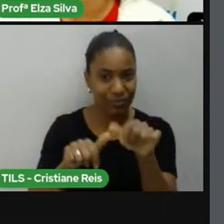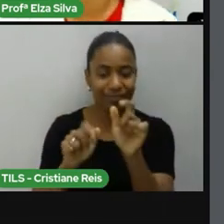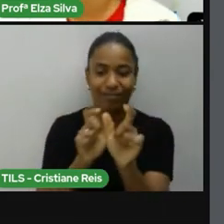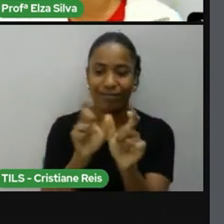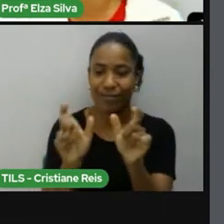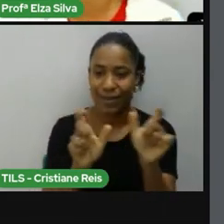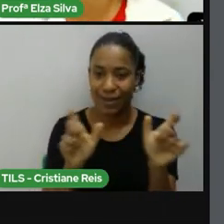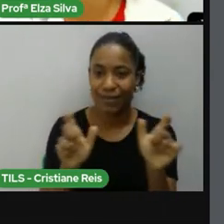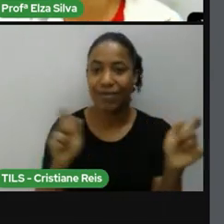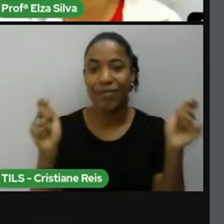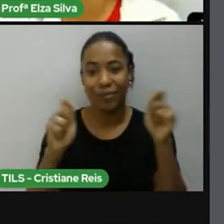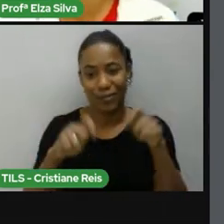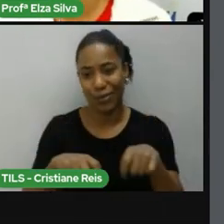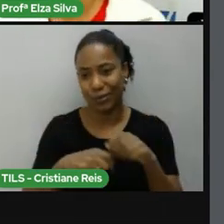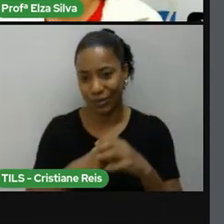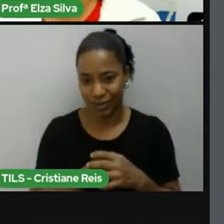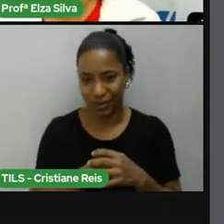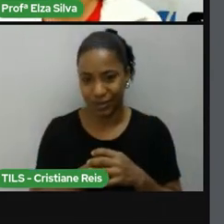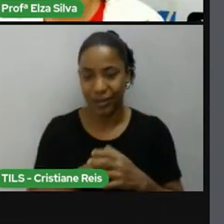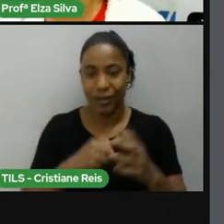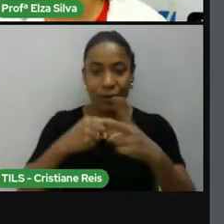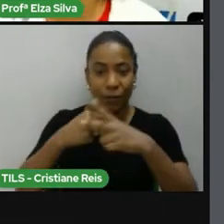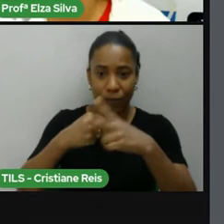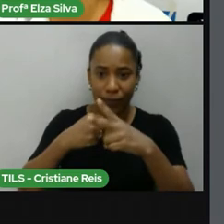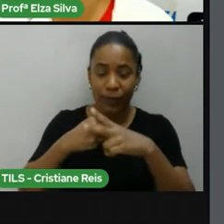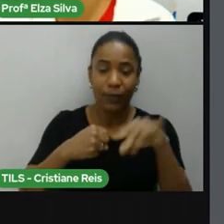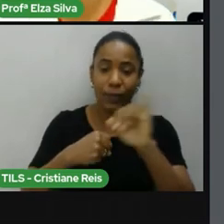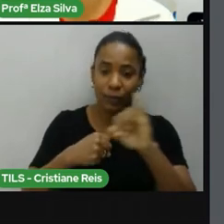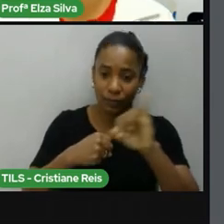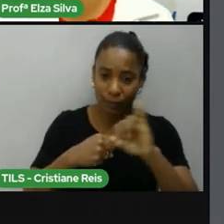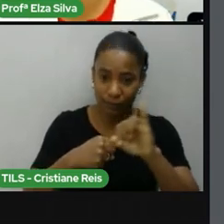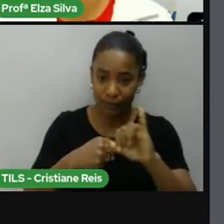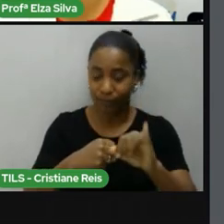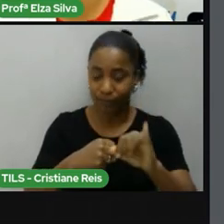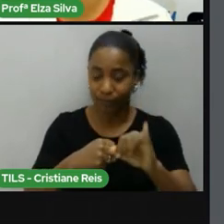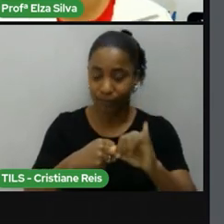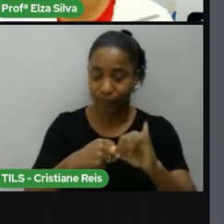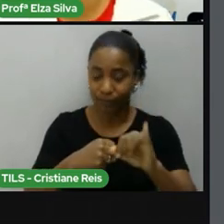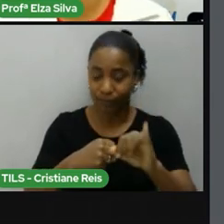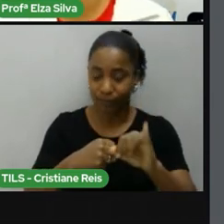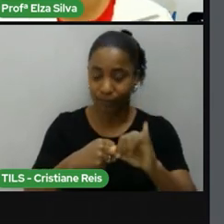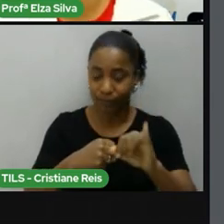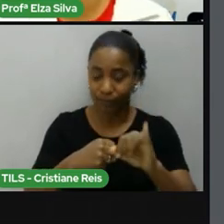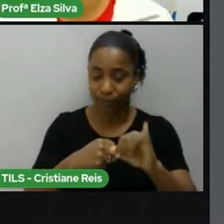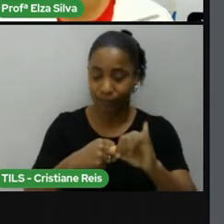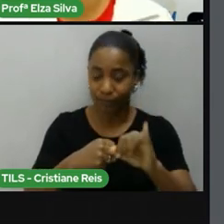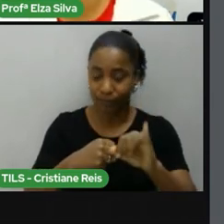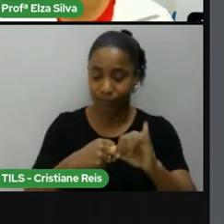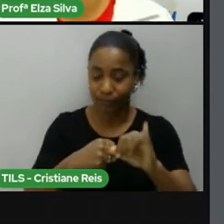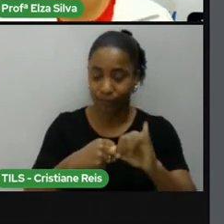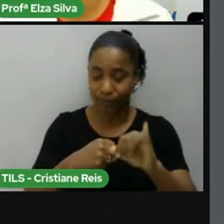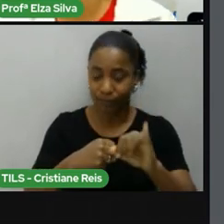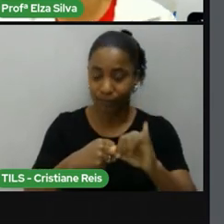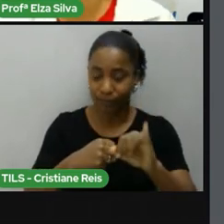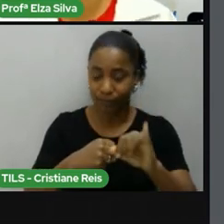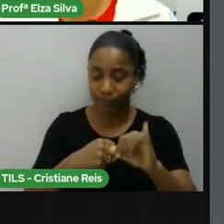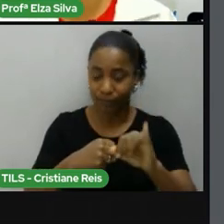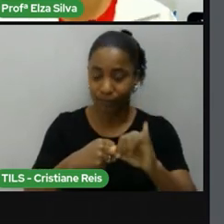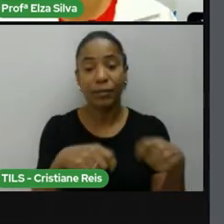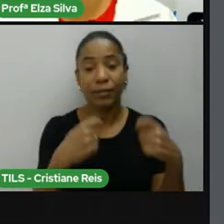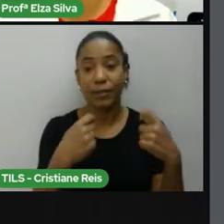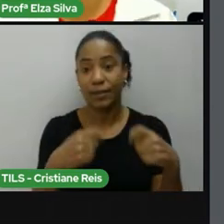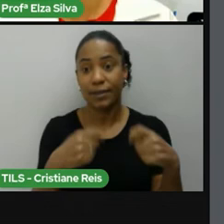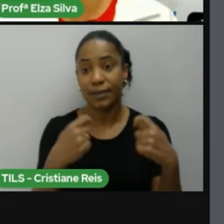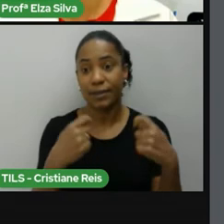para cada verbo irregular eu terei um passado específico Eu terei que aprender como